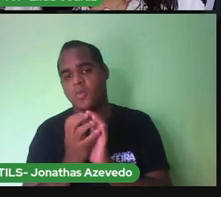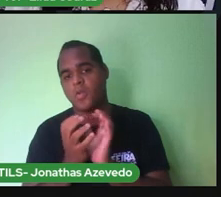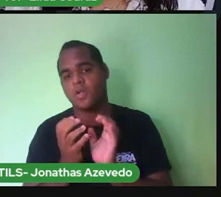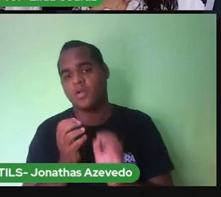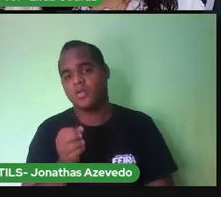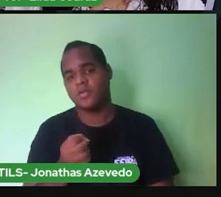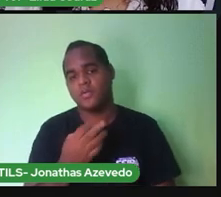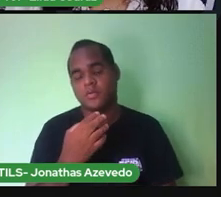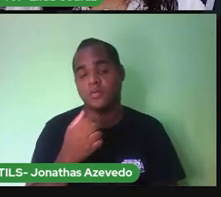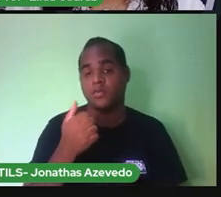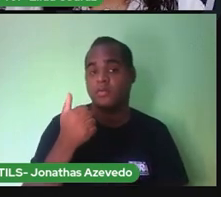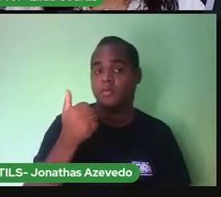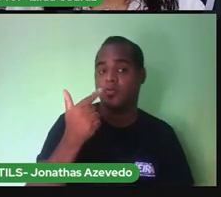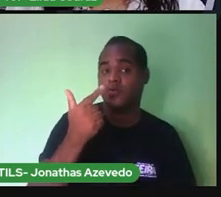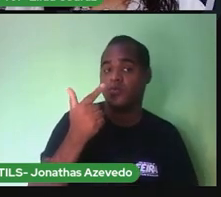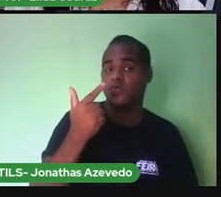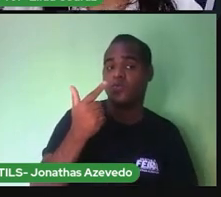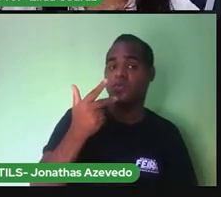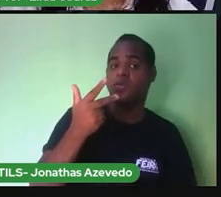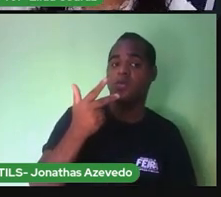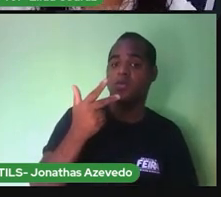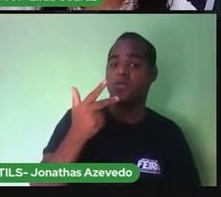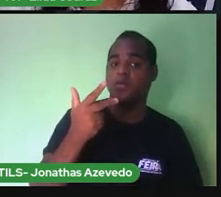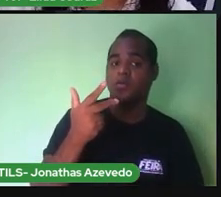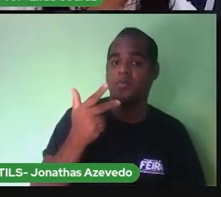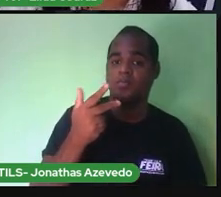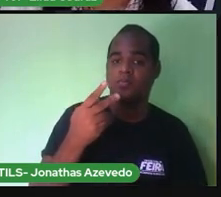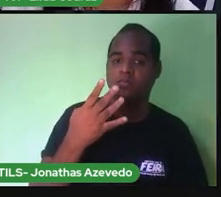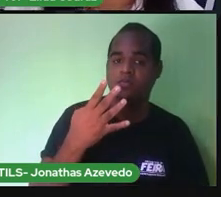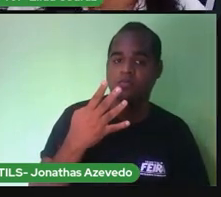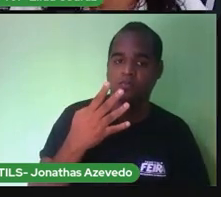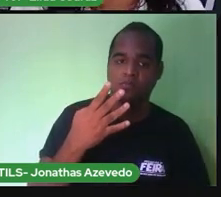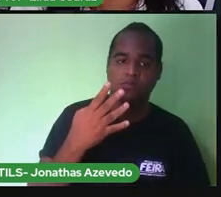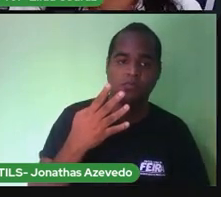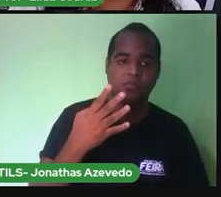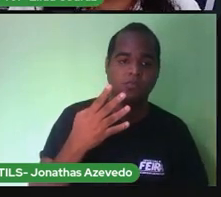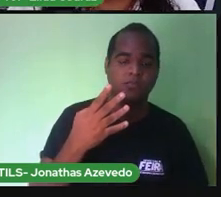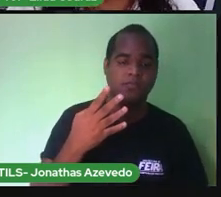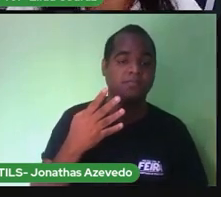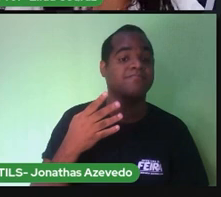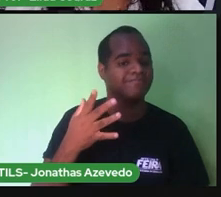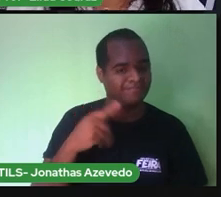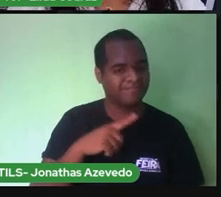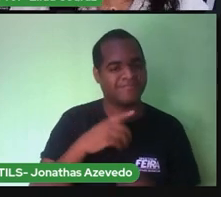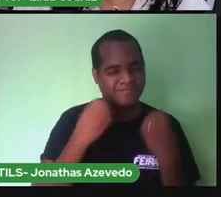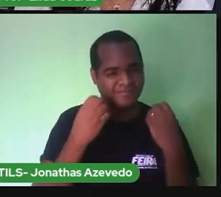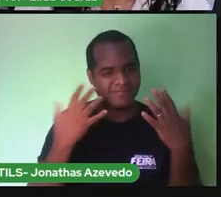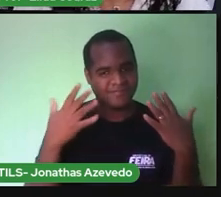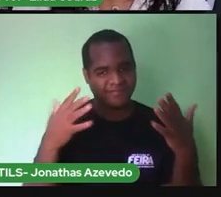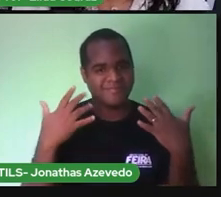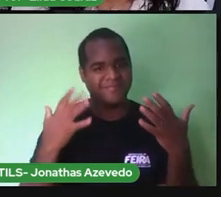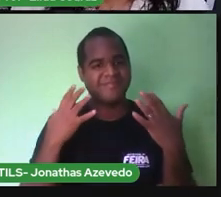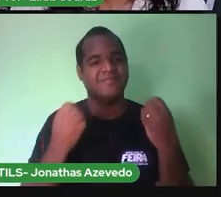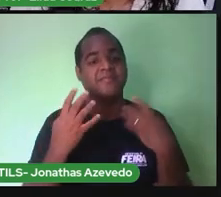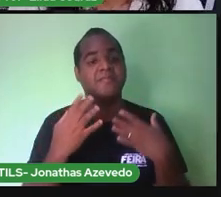Um Dois Três Quatro Vezes Muito bem Viu como Tá sendo bem